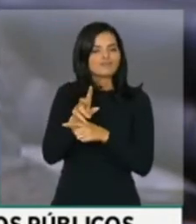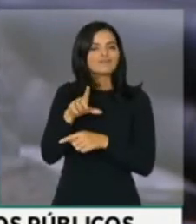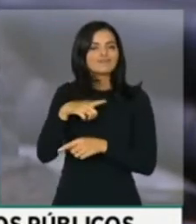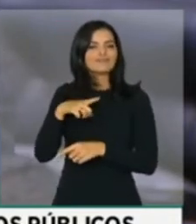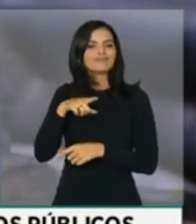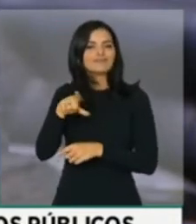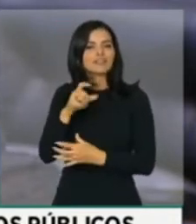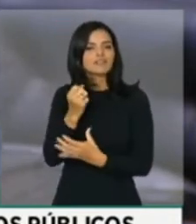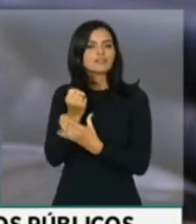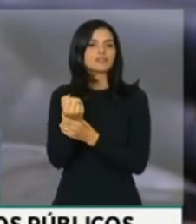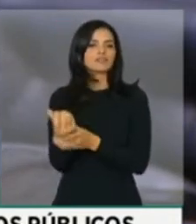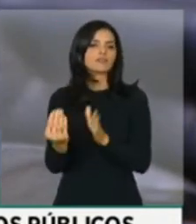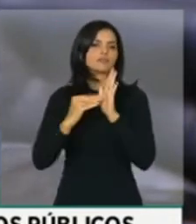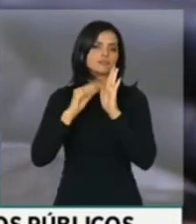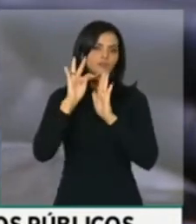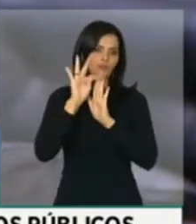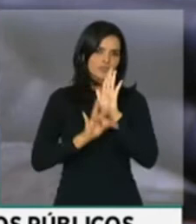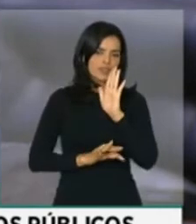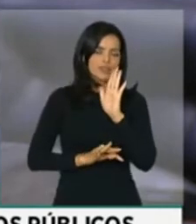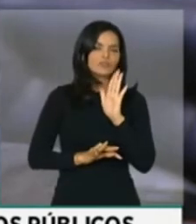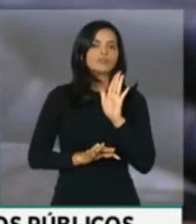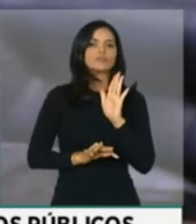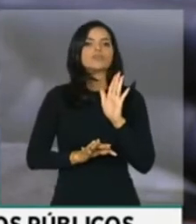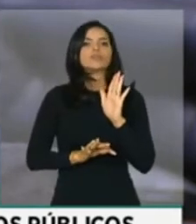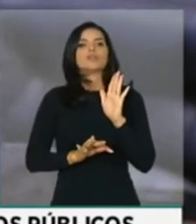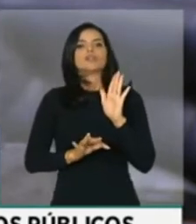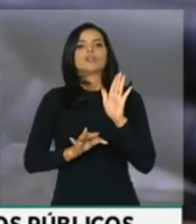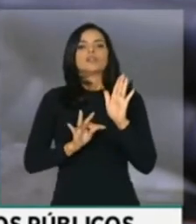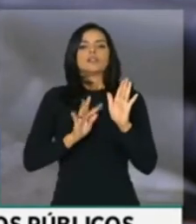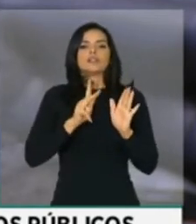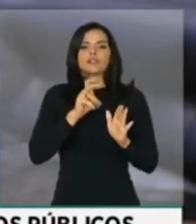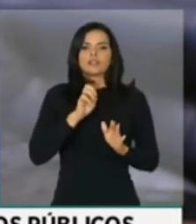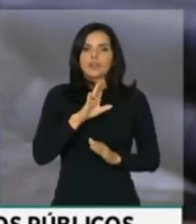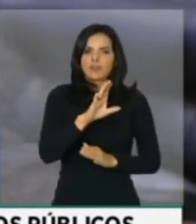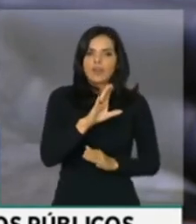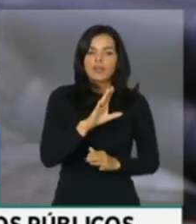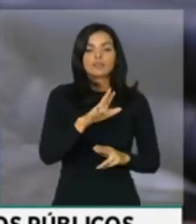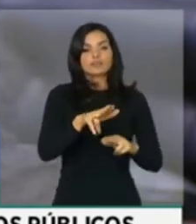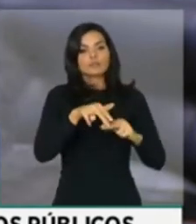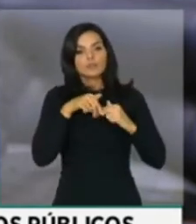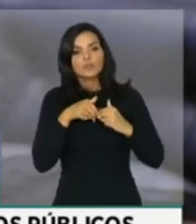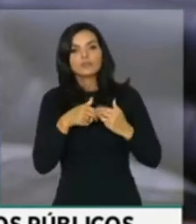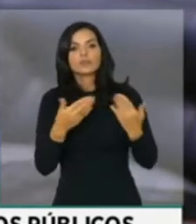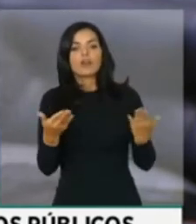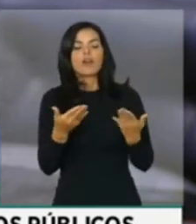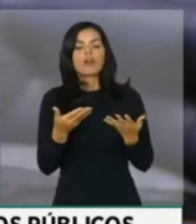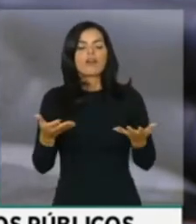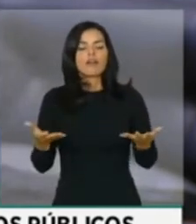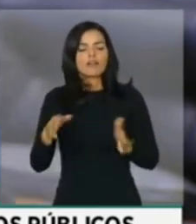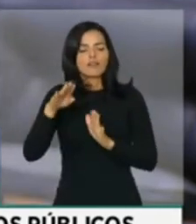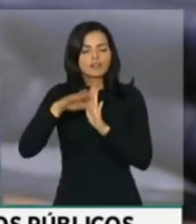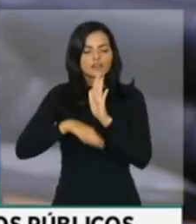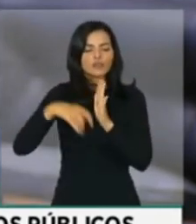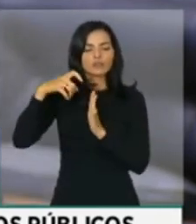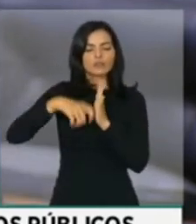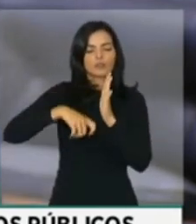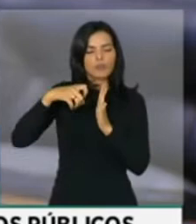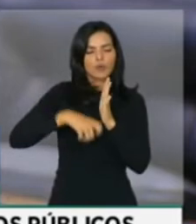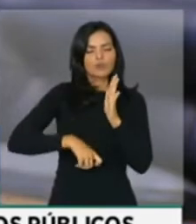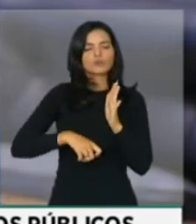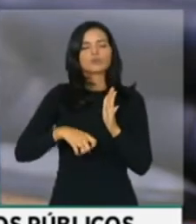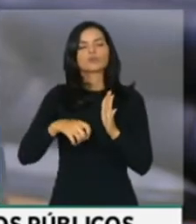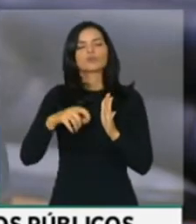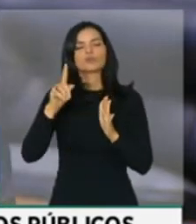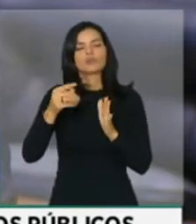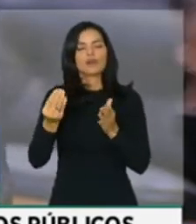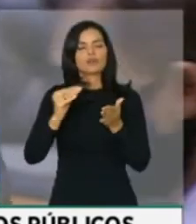texto que está na PEC, portanto o incentivo fiscal da Zona Franca de Manaus tem status